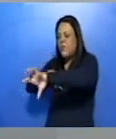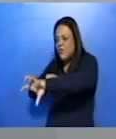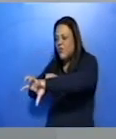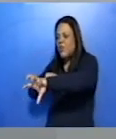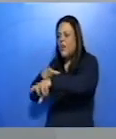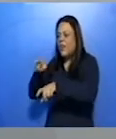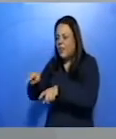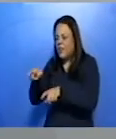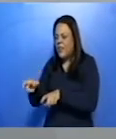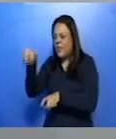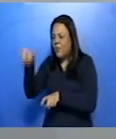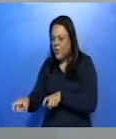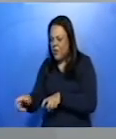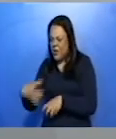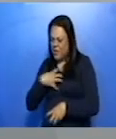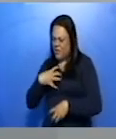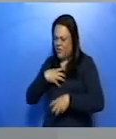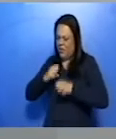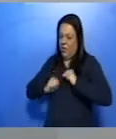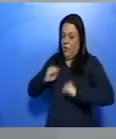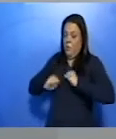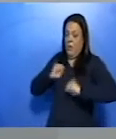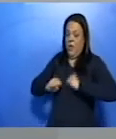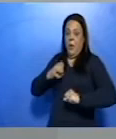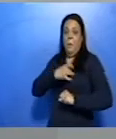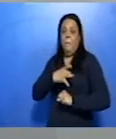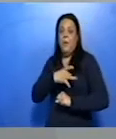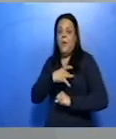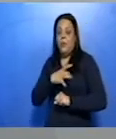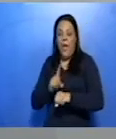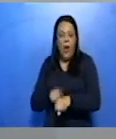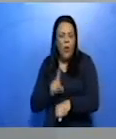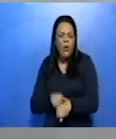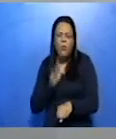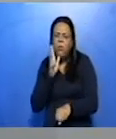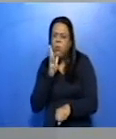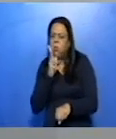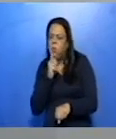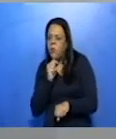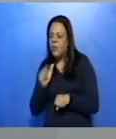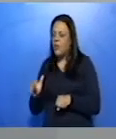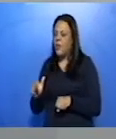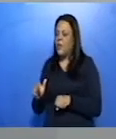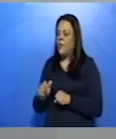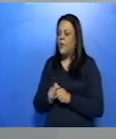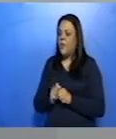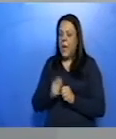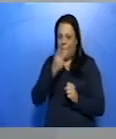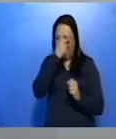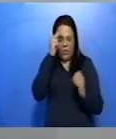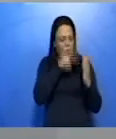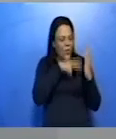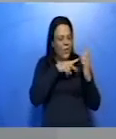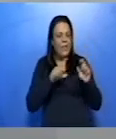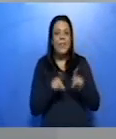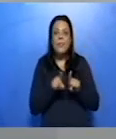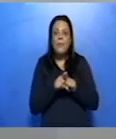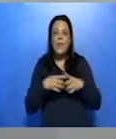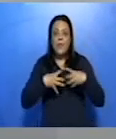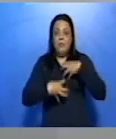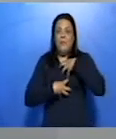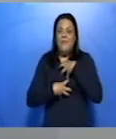personagem. Essa ansiedade, esse temor, esse medo, as horas não passam. O leitor também vive a expectativa dos